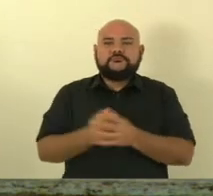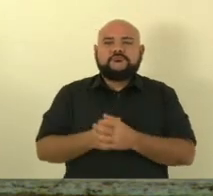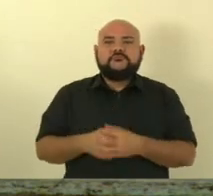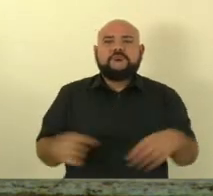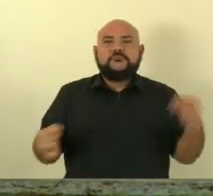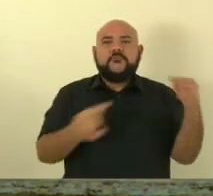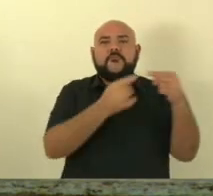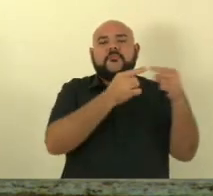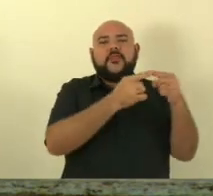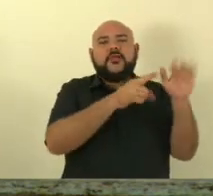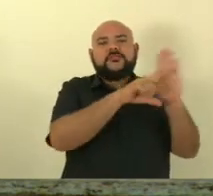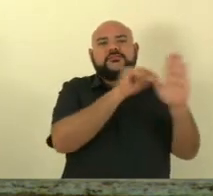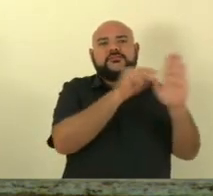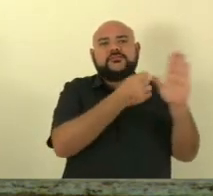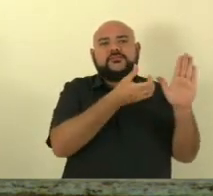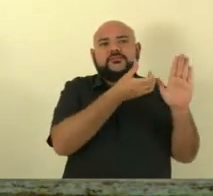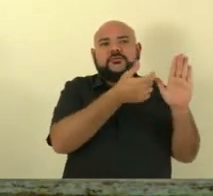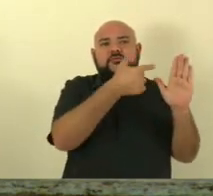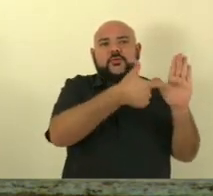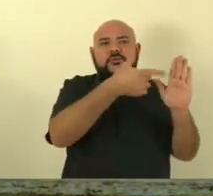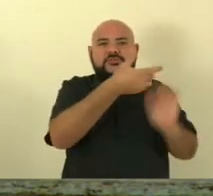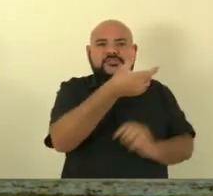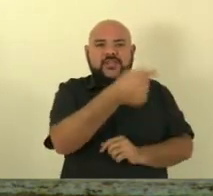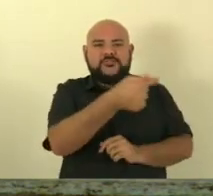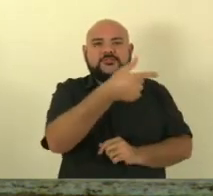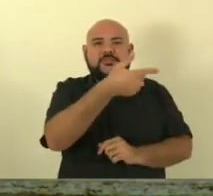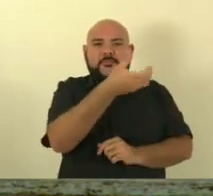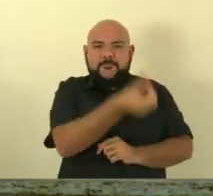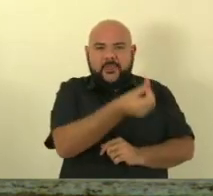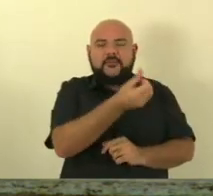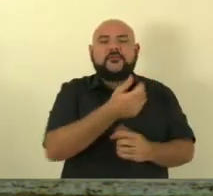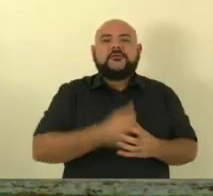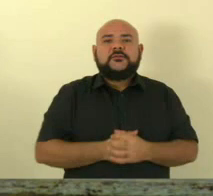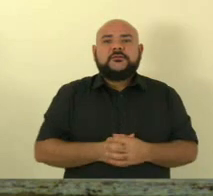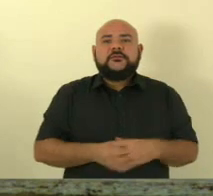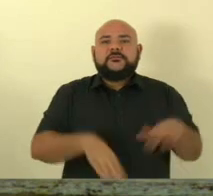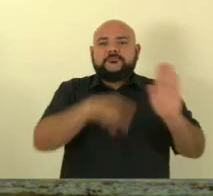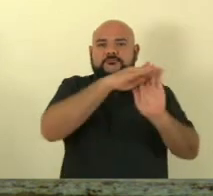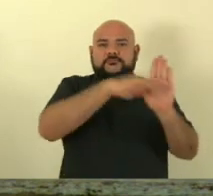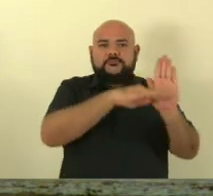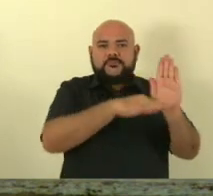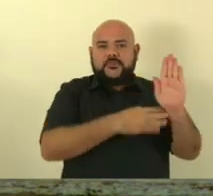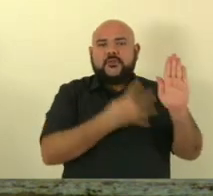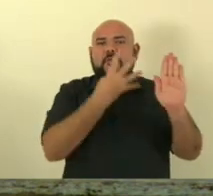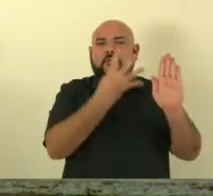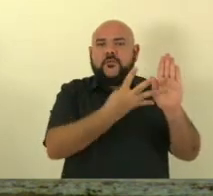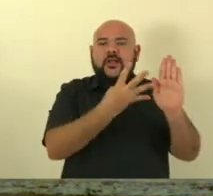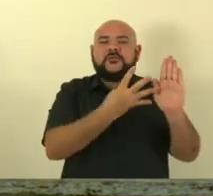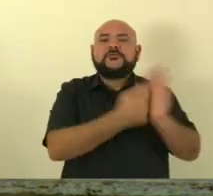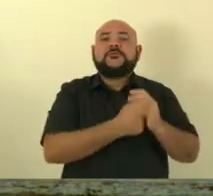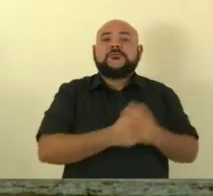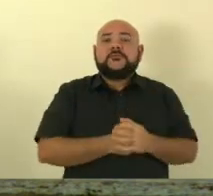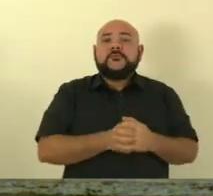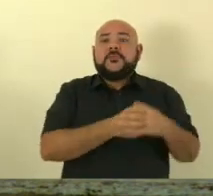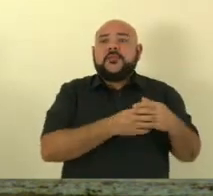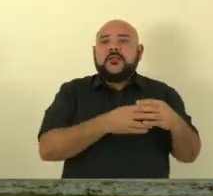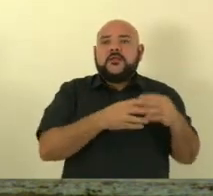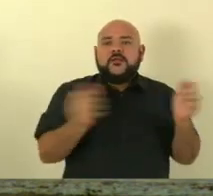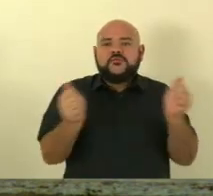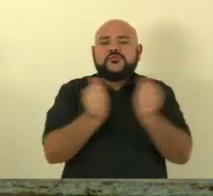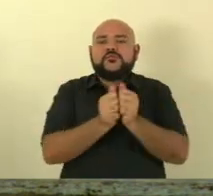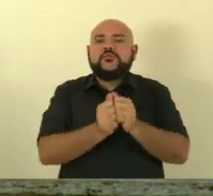276 do Regimento Interno. O despacho para o item 4 é, junte-se ao projeto de lei